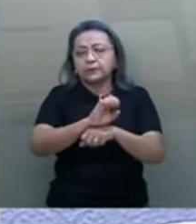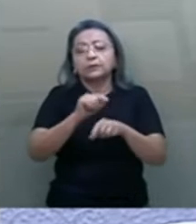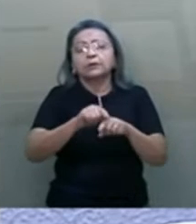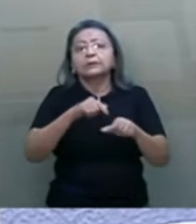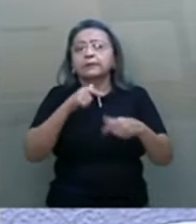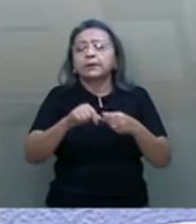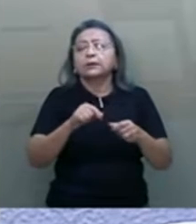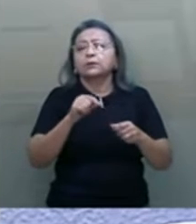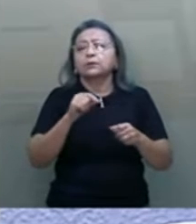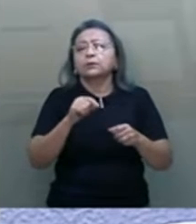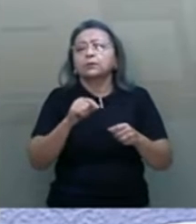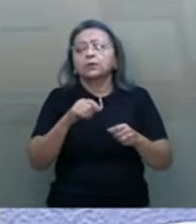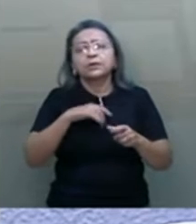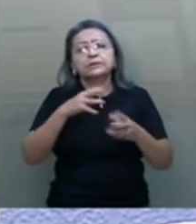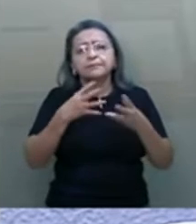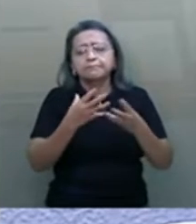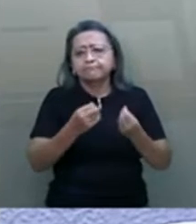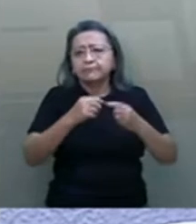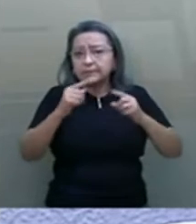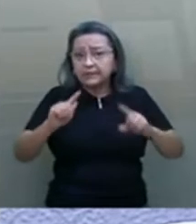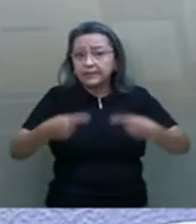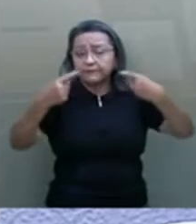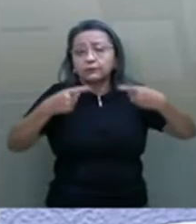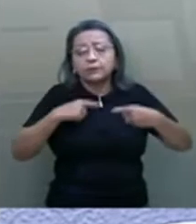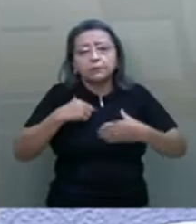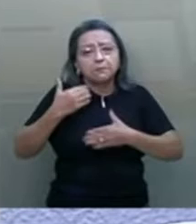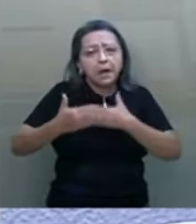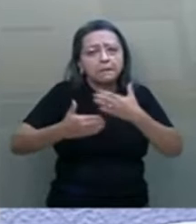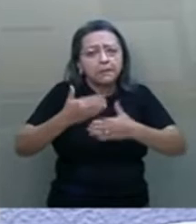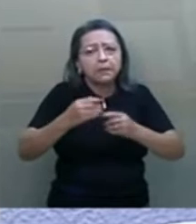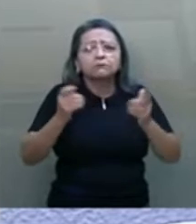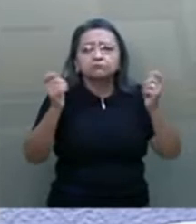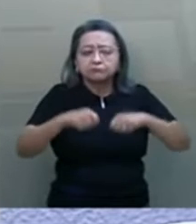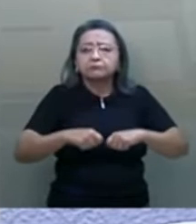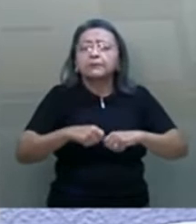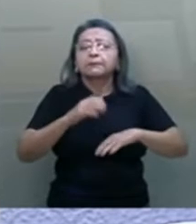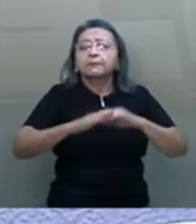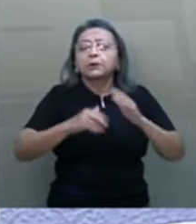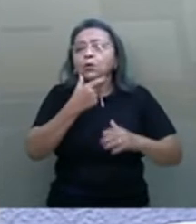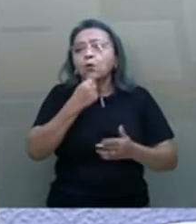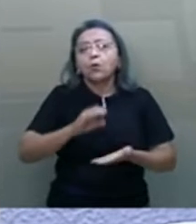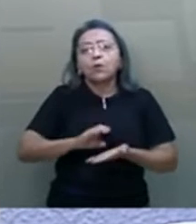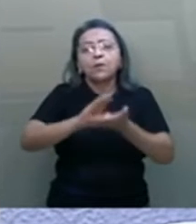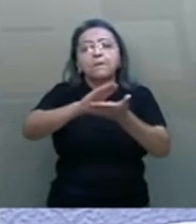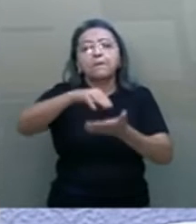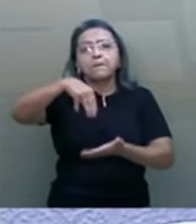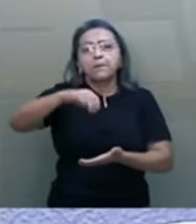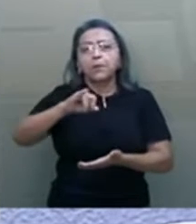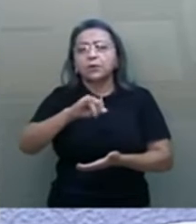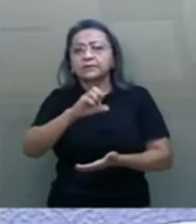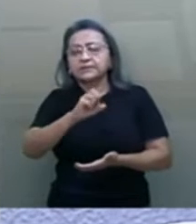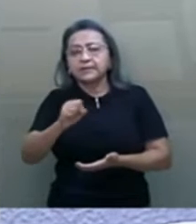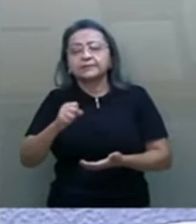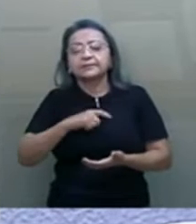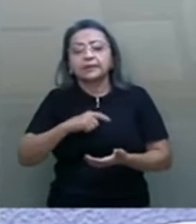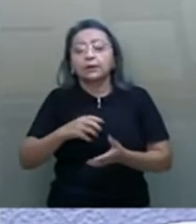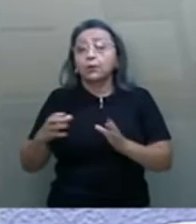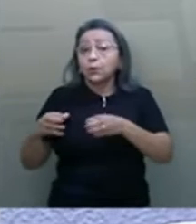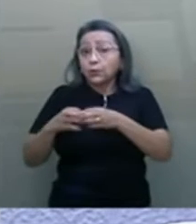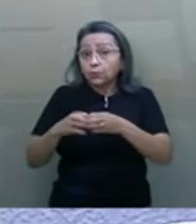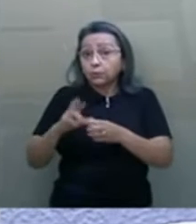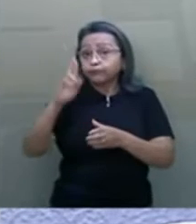a realização desse grande desafio, vem sendo conduzido de forma eficiente pelo conselheiro Moisés Moreira, à frente do GAISP, que é o grupo